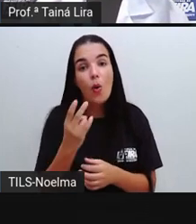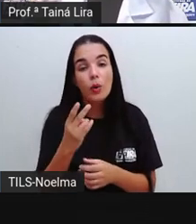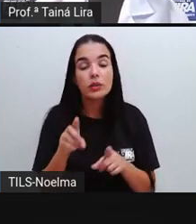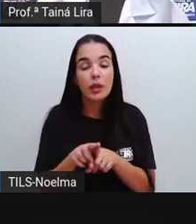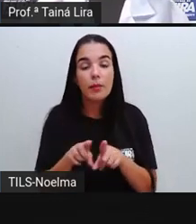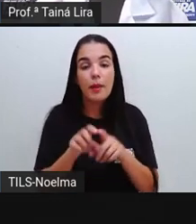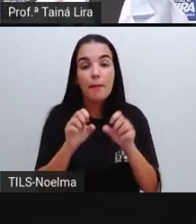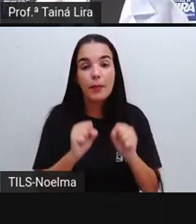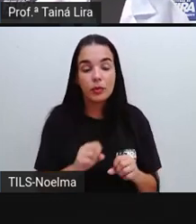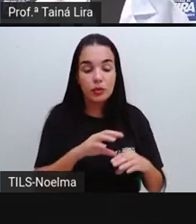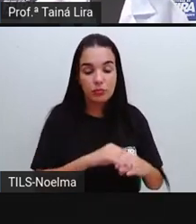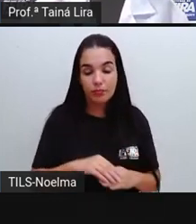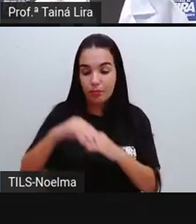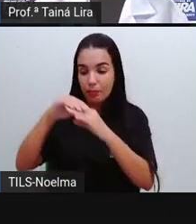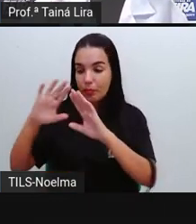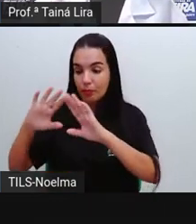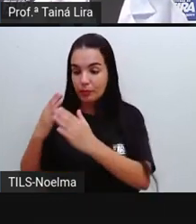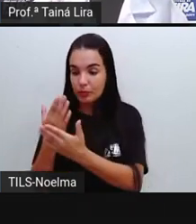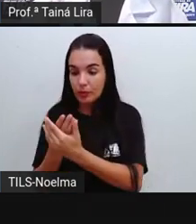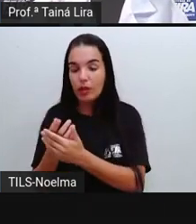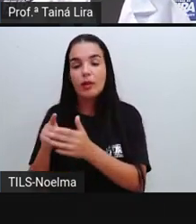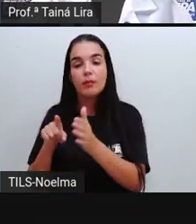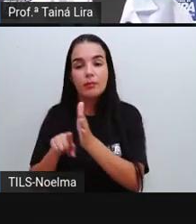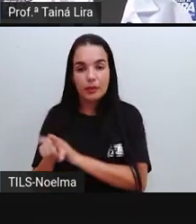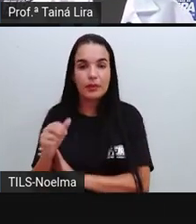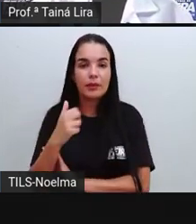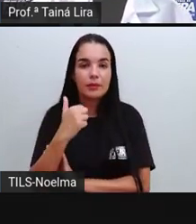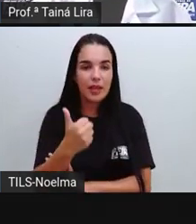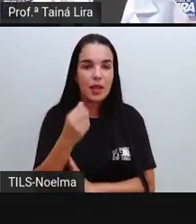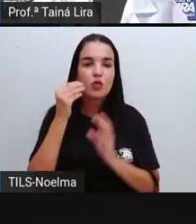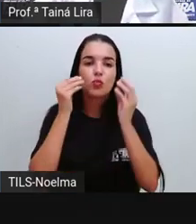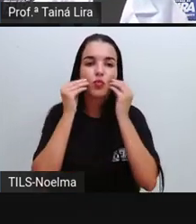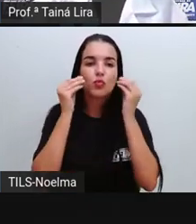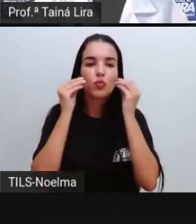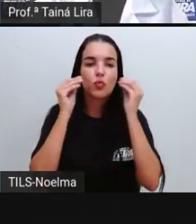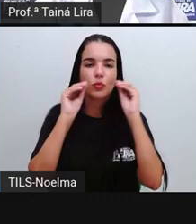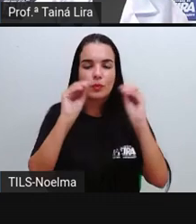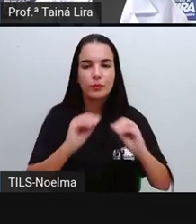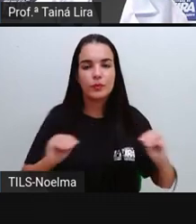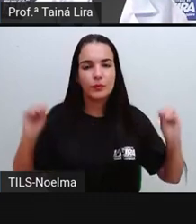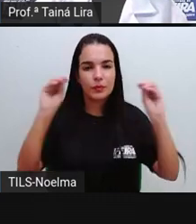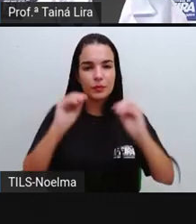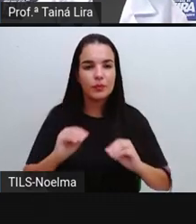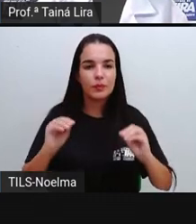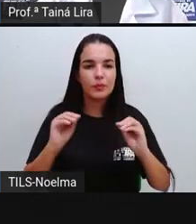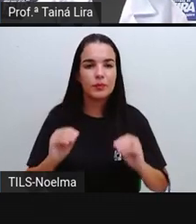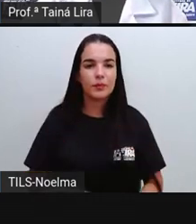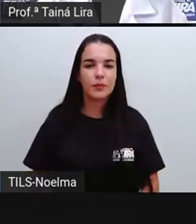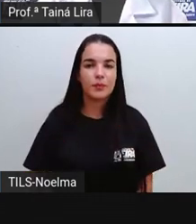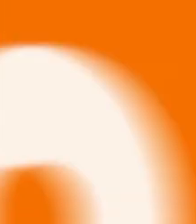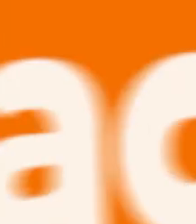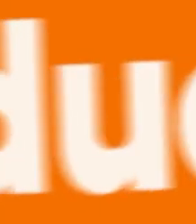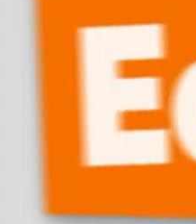dúvidas na escola com o seu professor, tá bom? Beijo, segundo ano, até a próxima aula. Tchau, tchau.